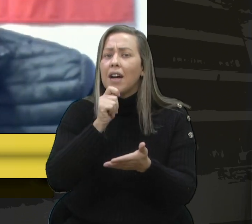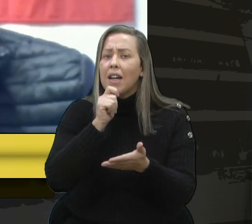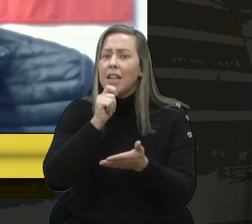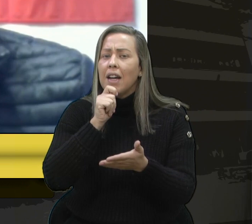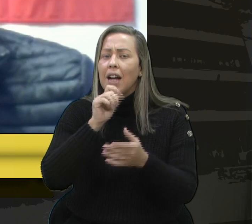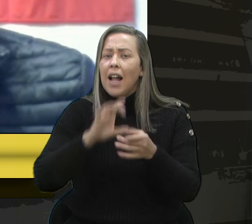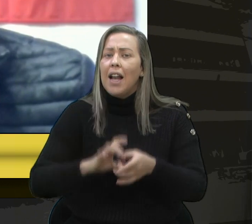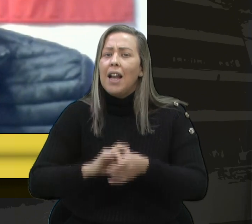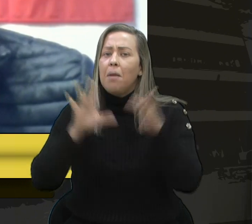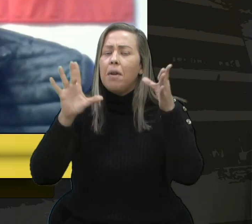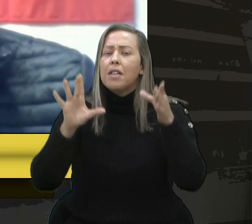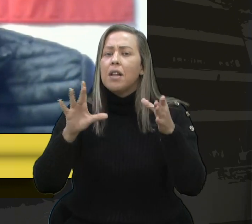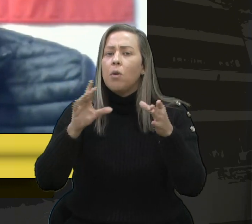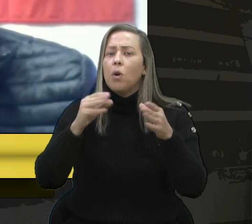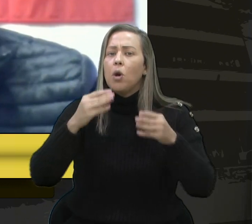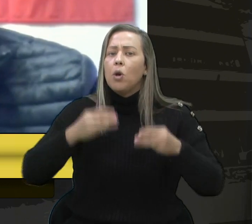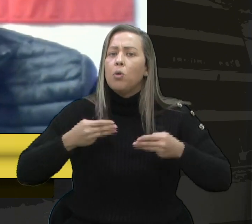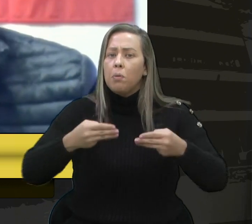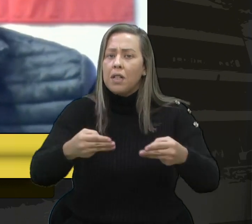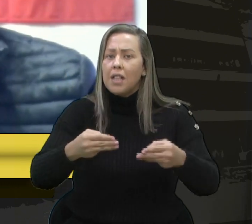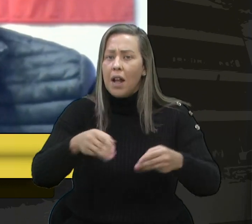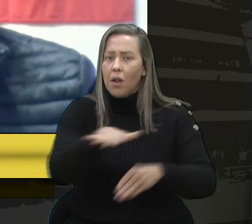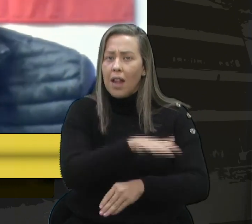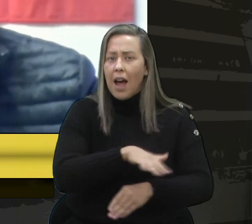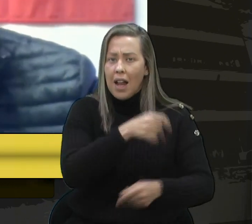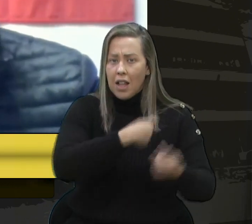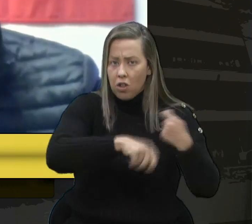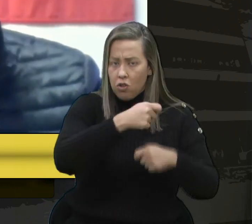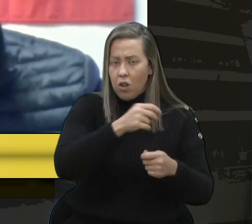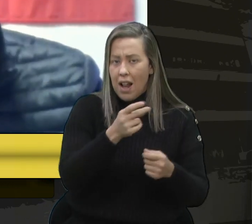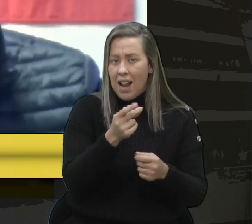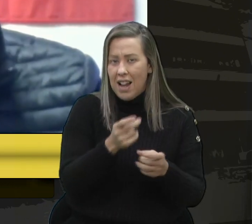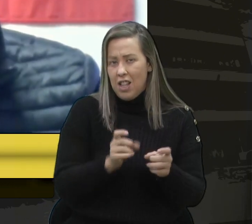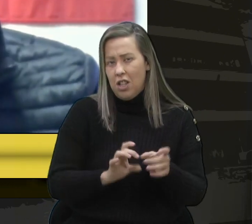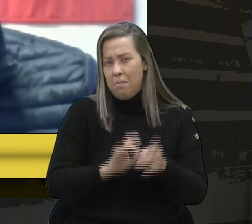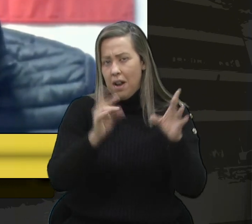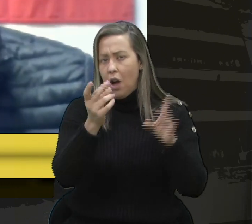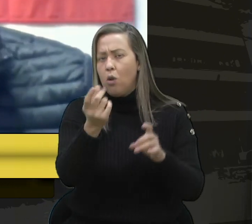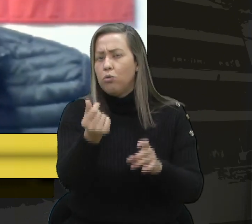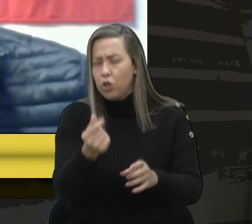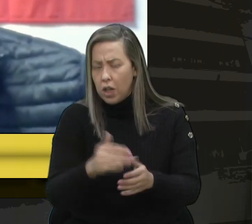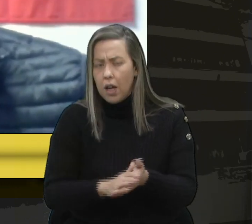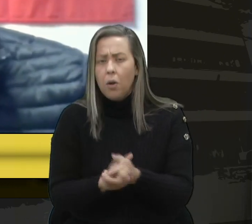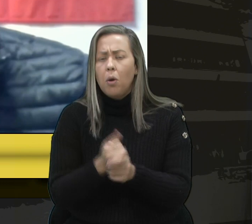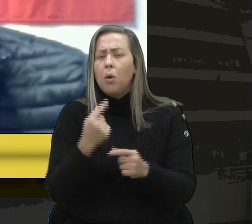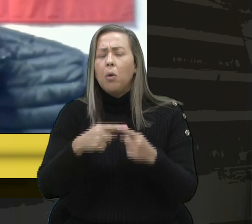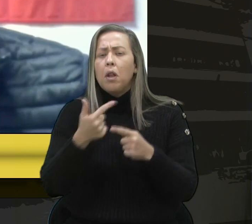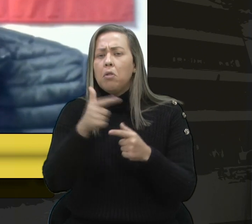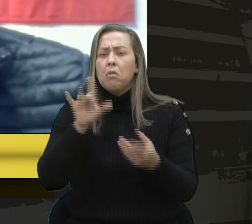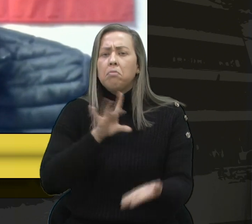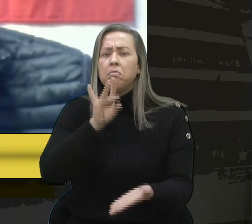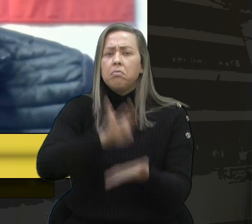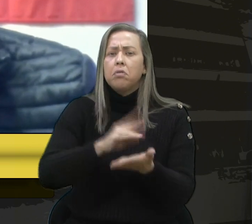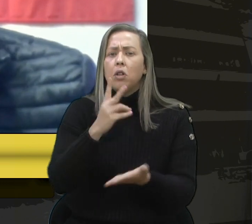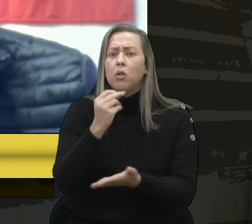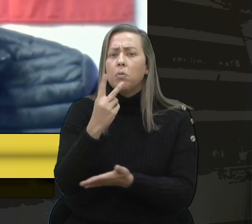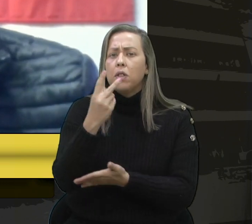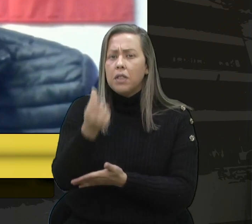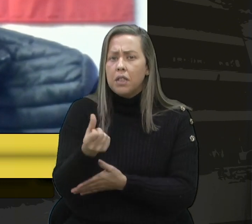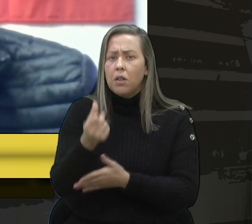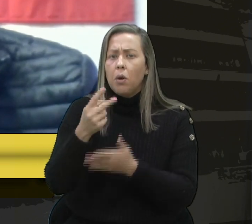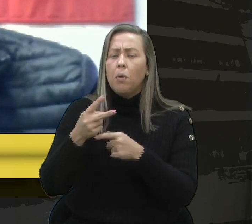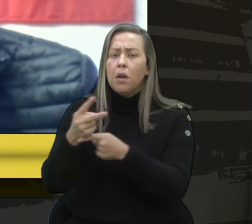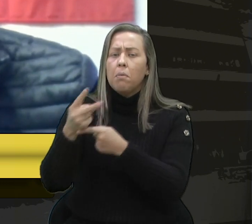liberação por parte do Ministério da Fazenda para a liberação dos valores. Por não ter sido concretizado em 2016, o